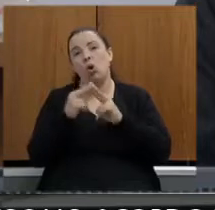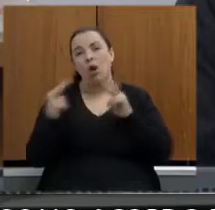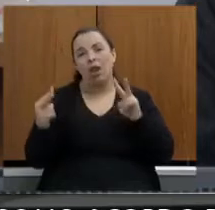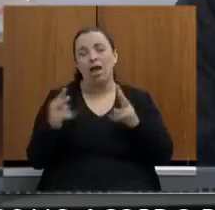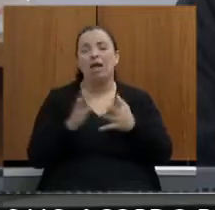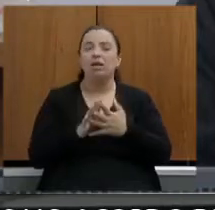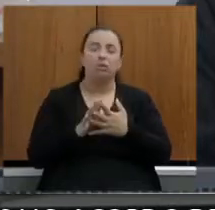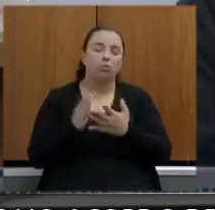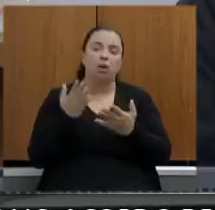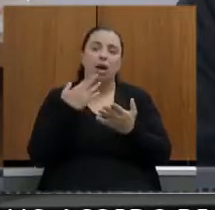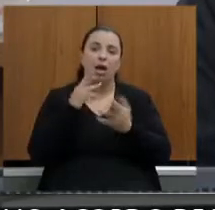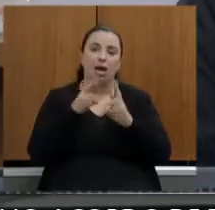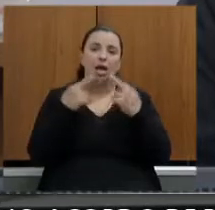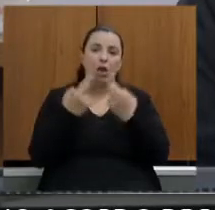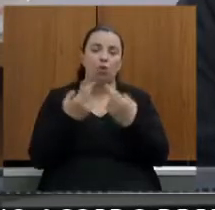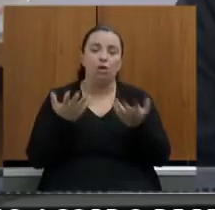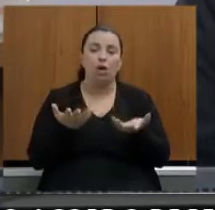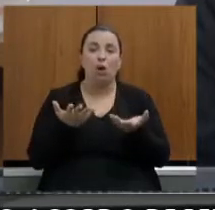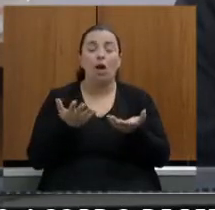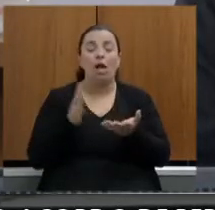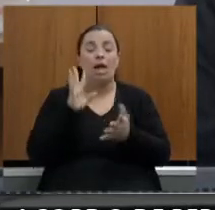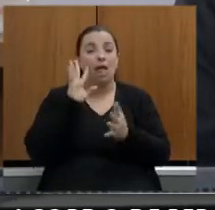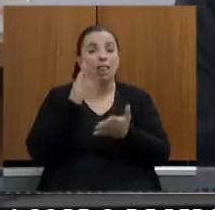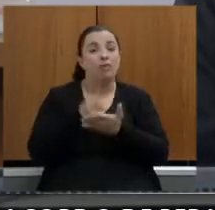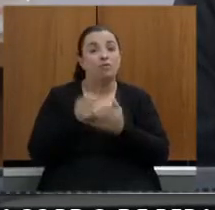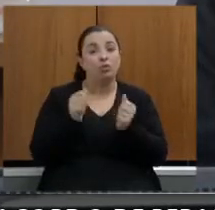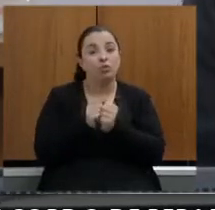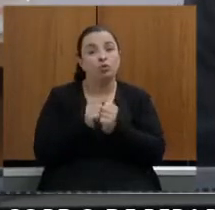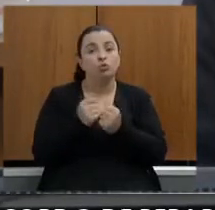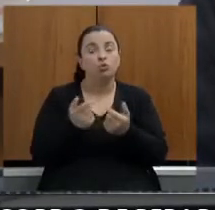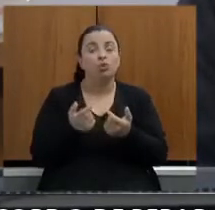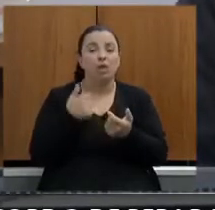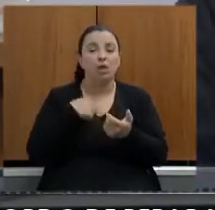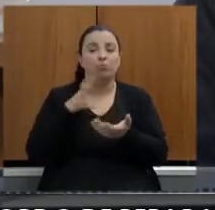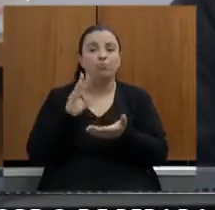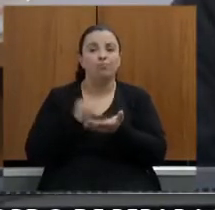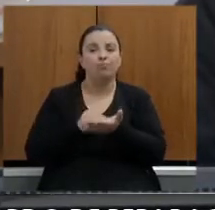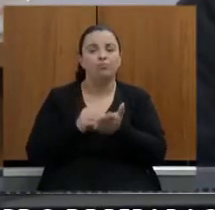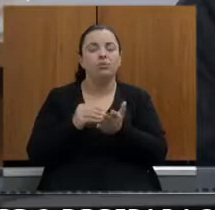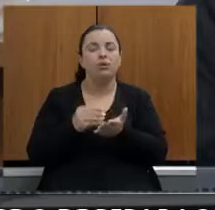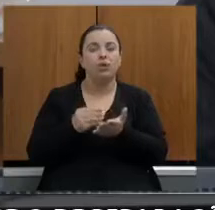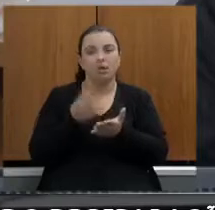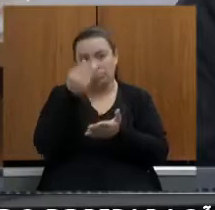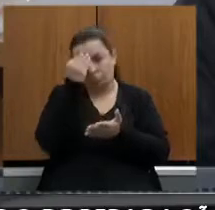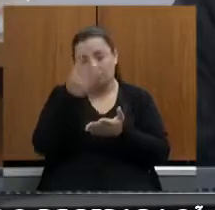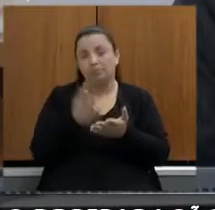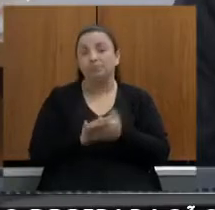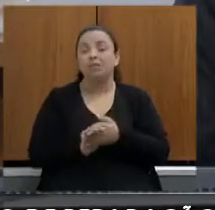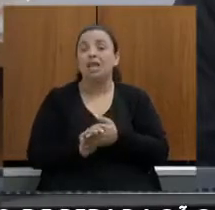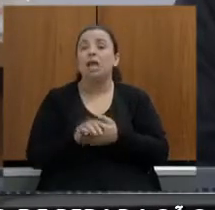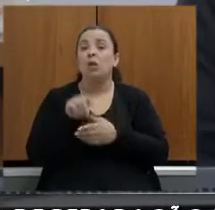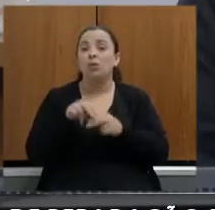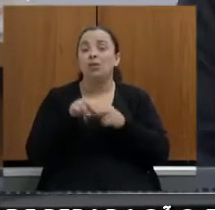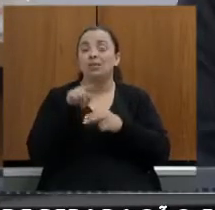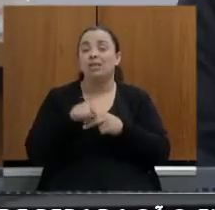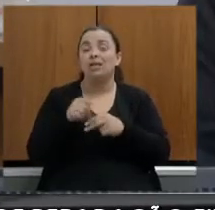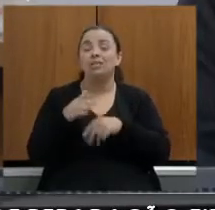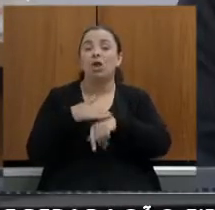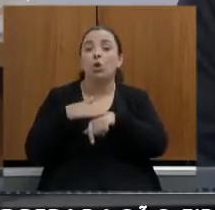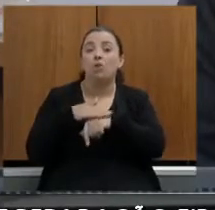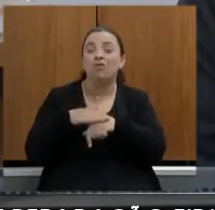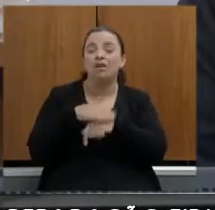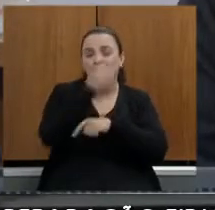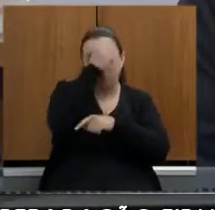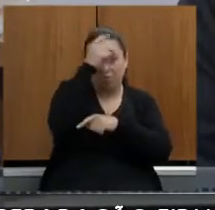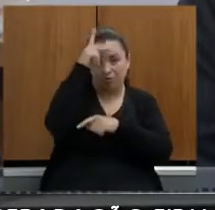logística e a gente define em conjunto e eu já deixo isso escrito porque essa conversa entre as prefeituras e o